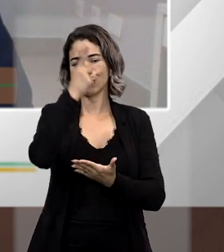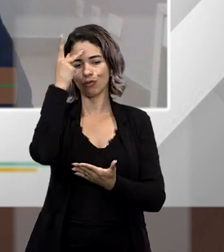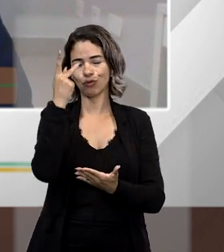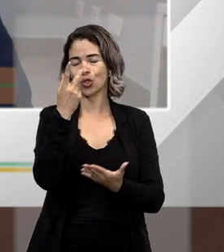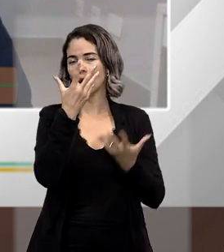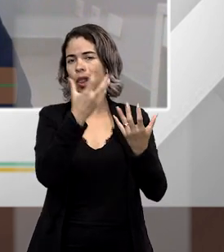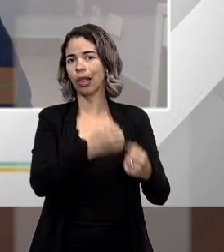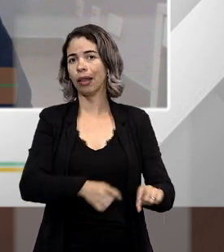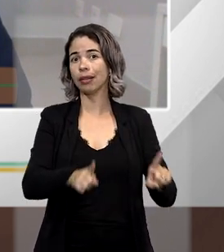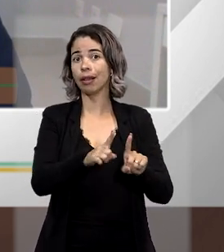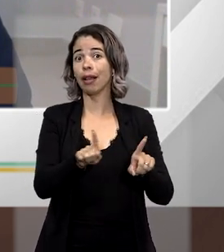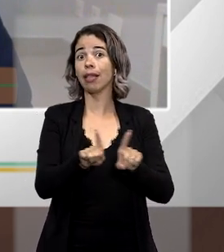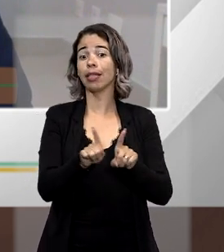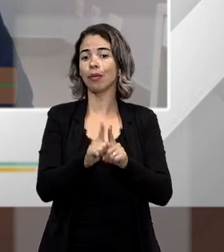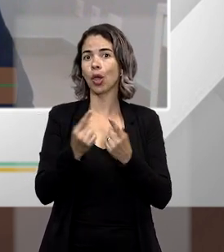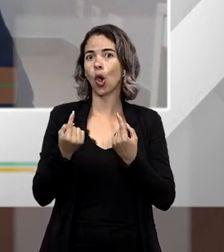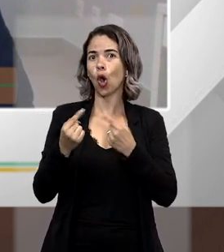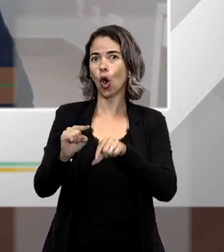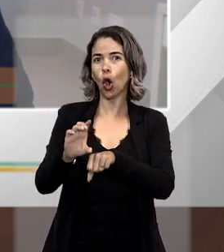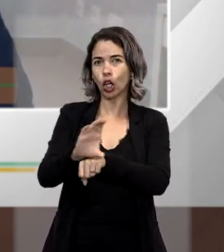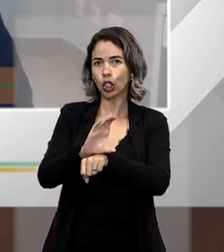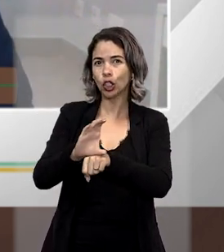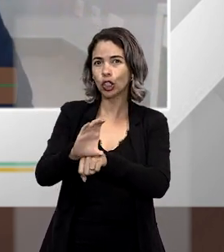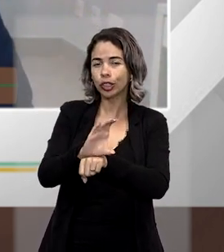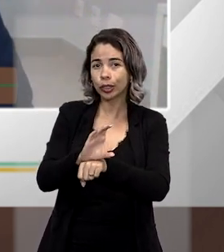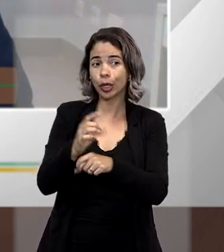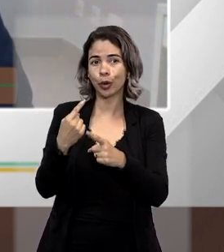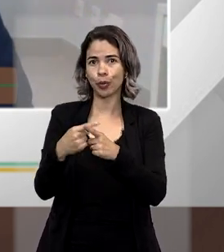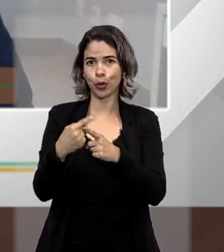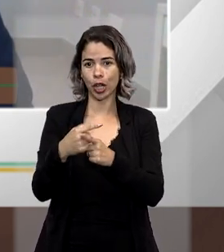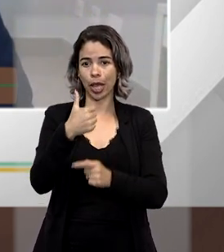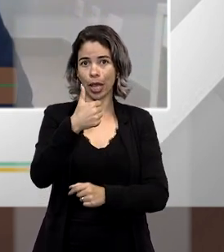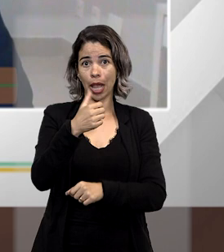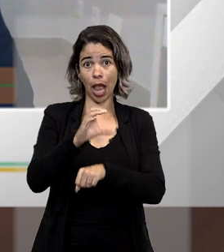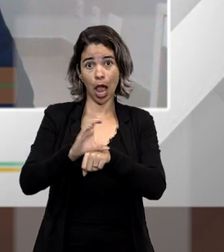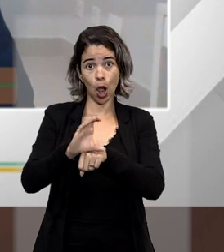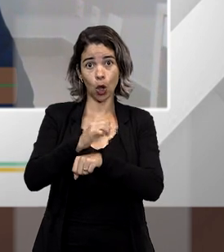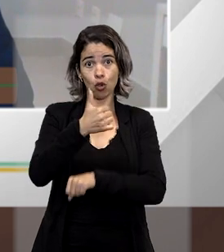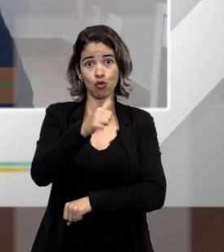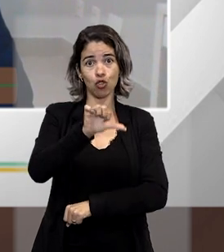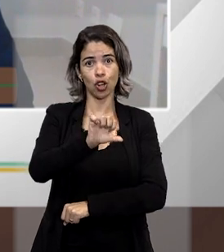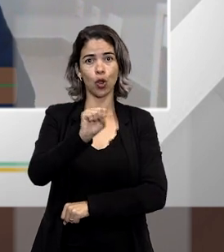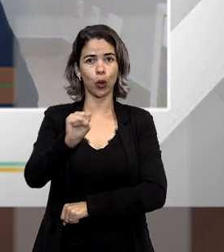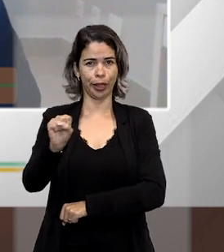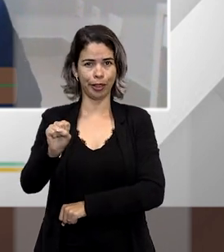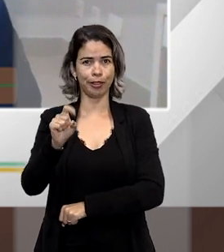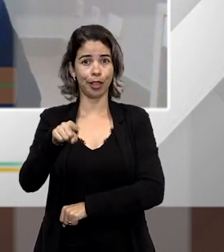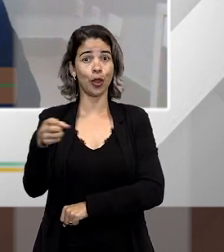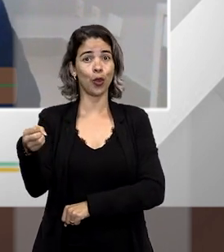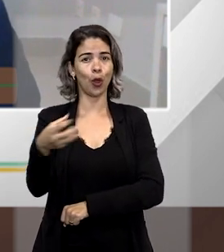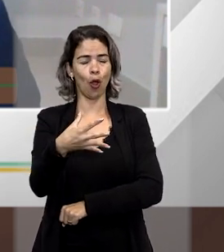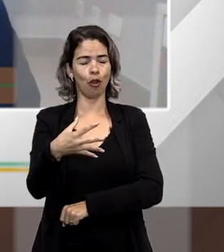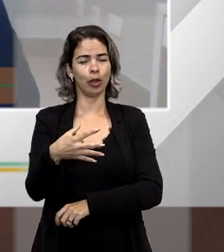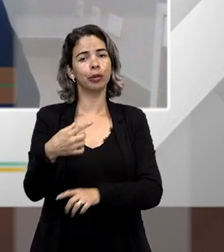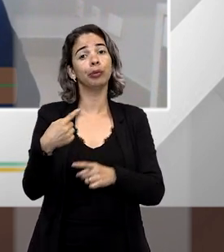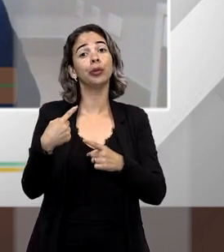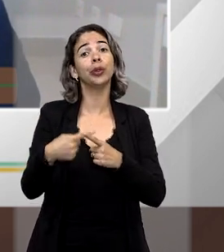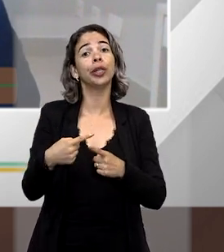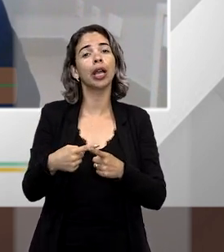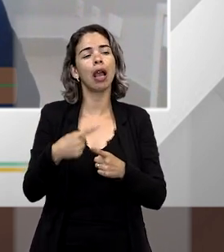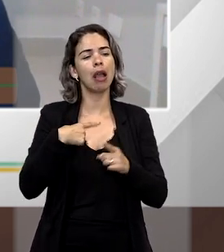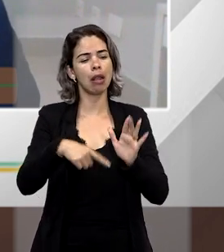da sua inconstitucionalidade depois do advento da Constituição de 88. Isso partia da ideia pelo fato de que,